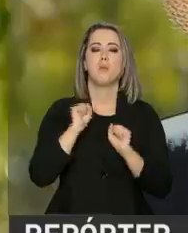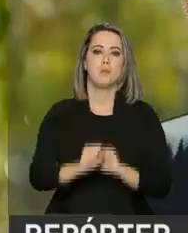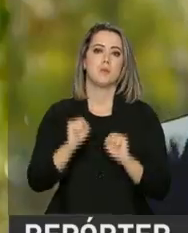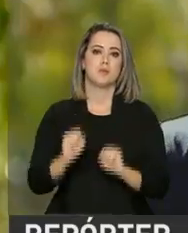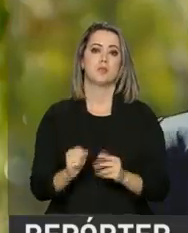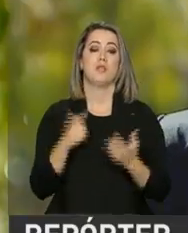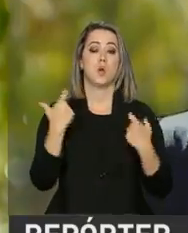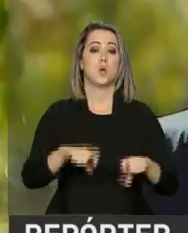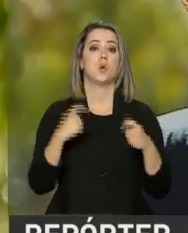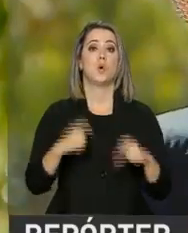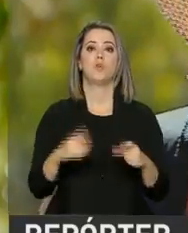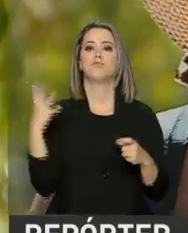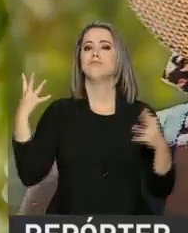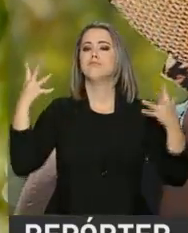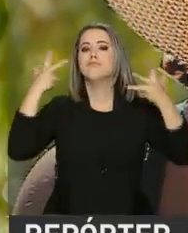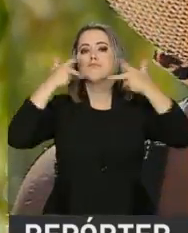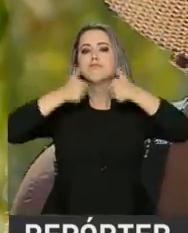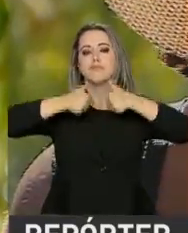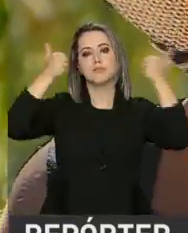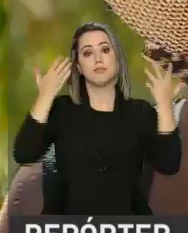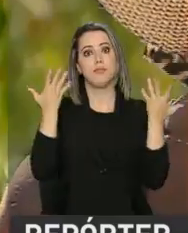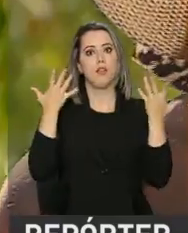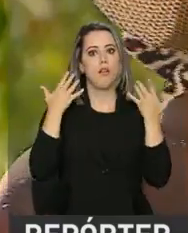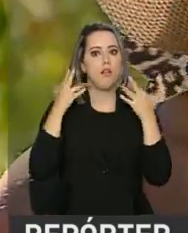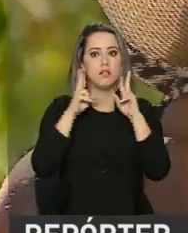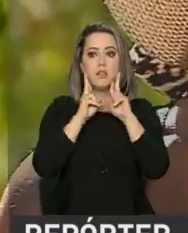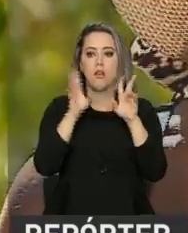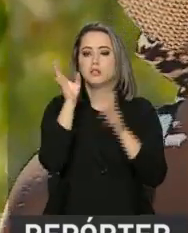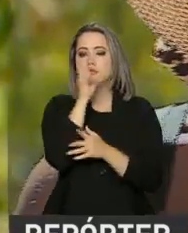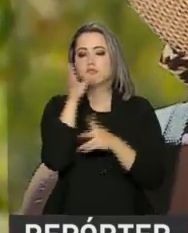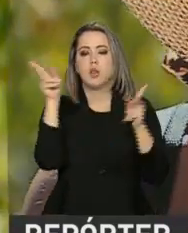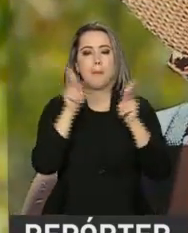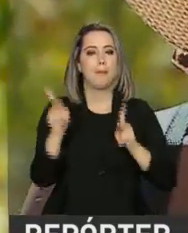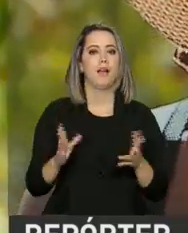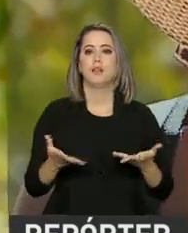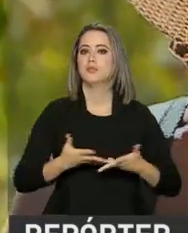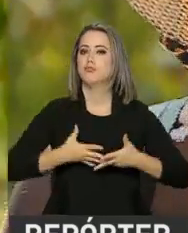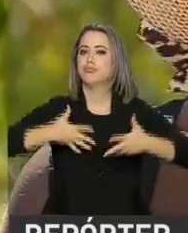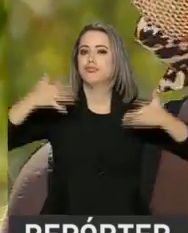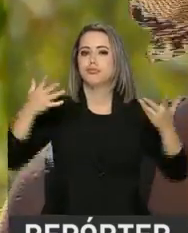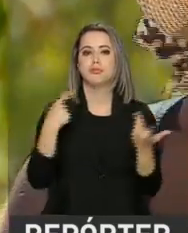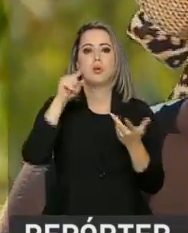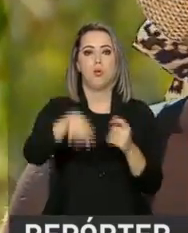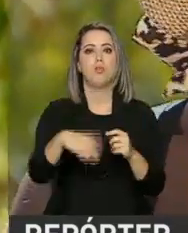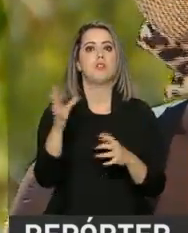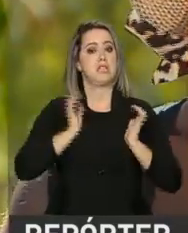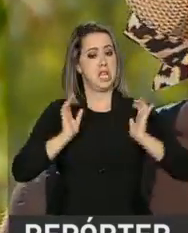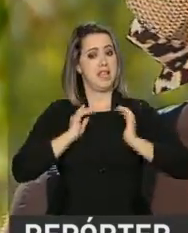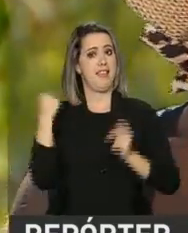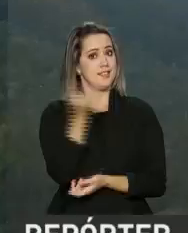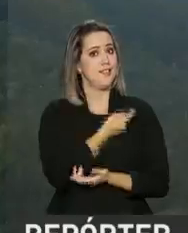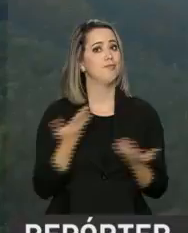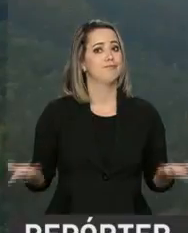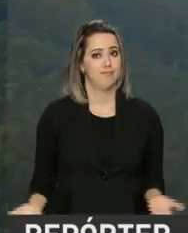chance. É um lugar de uma beleza infinita, de uma paz muito grande e é o patrimônio que